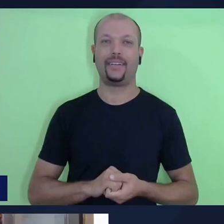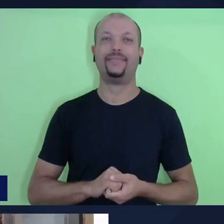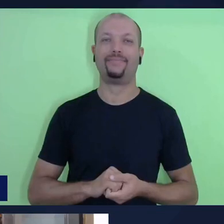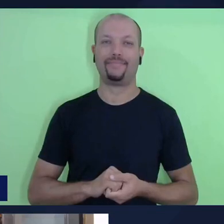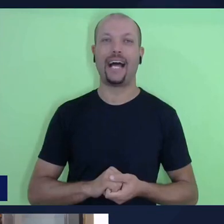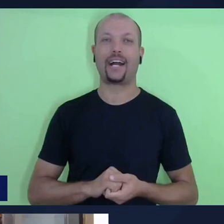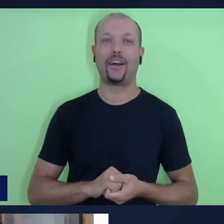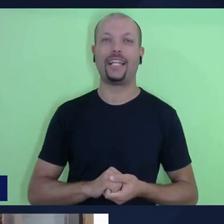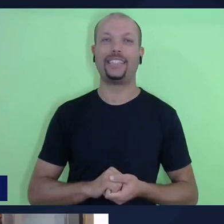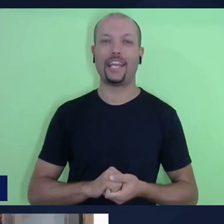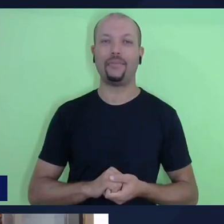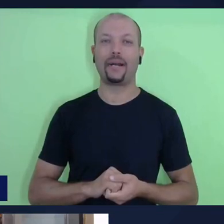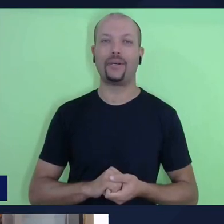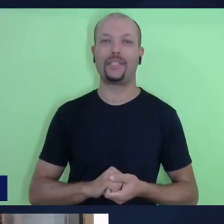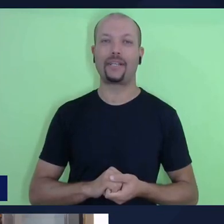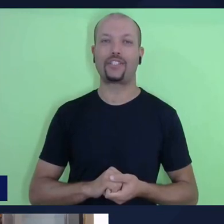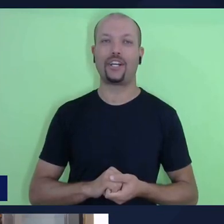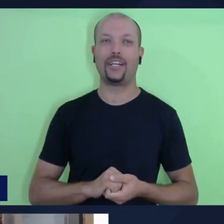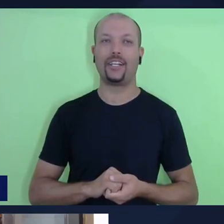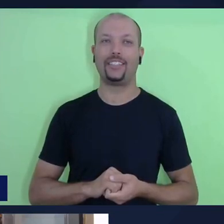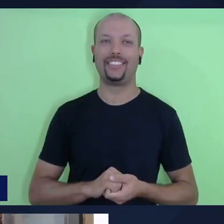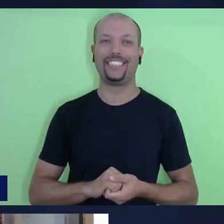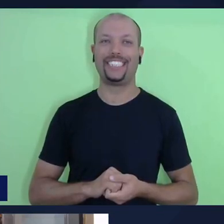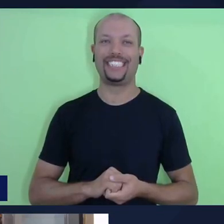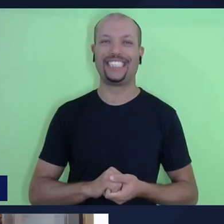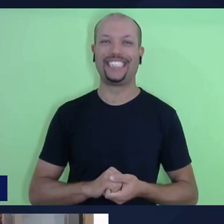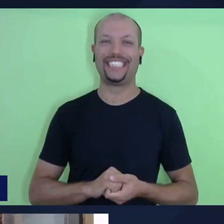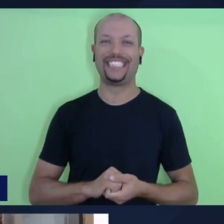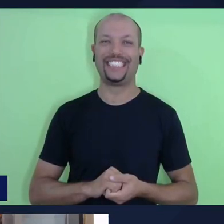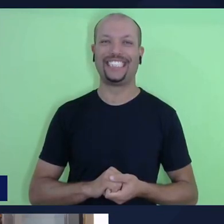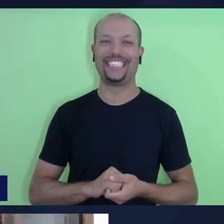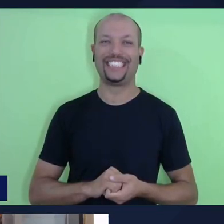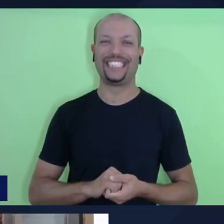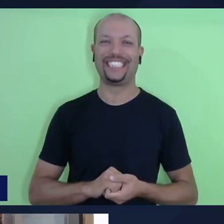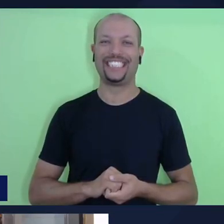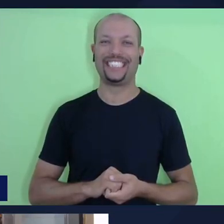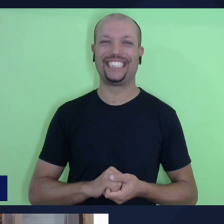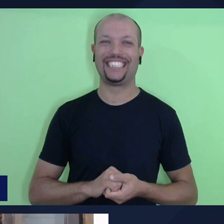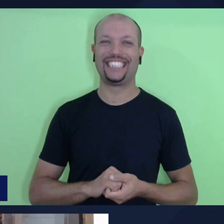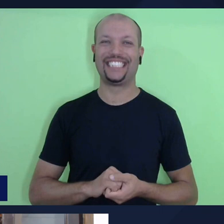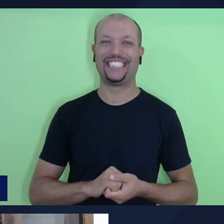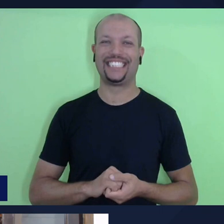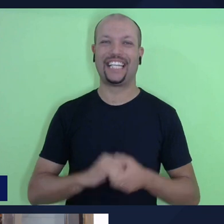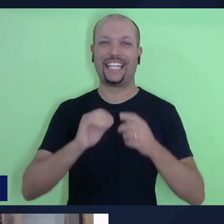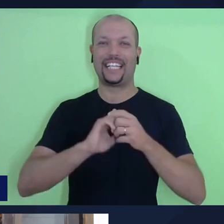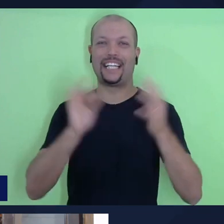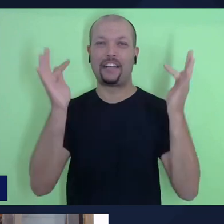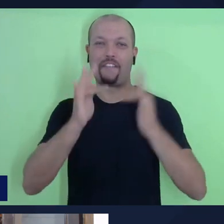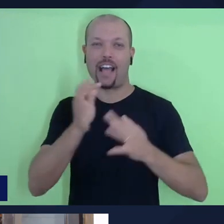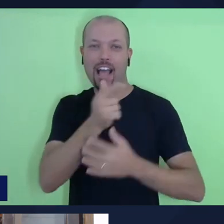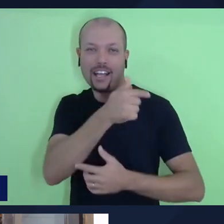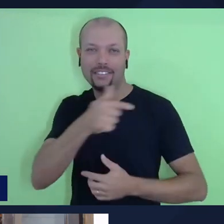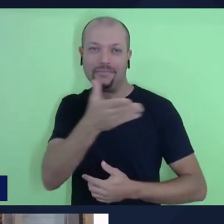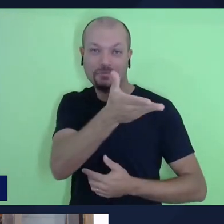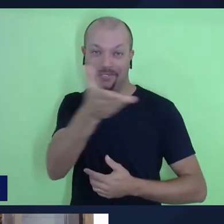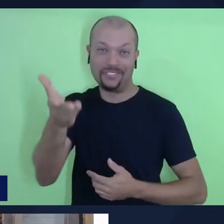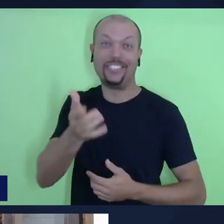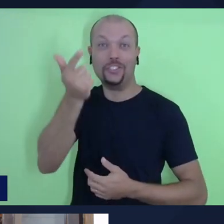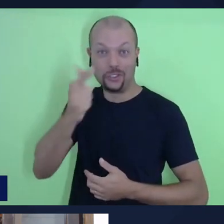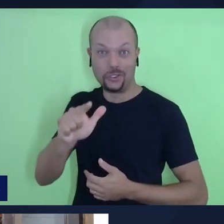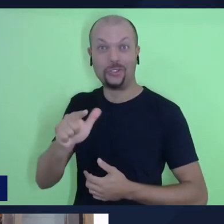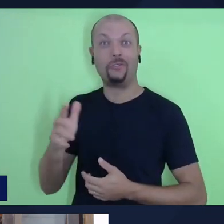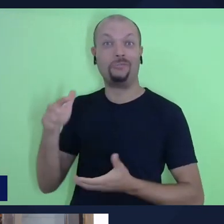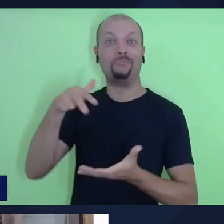Olá, feliz semana pra você, tudo bem? Estamos juntos aqui mais uma vez